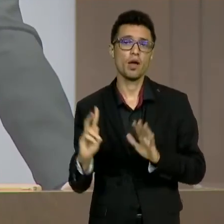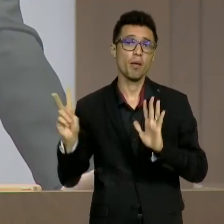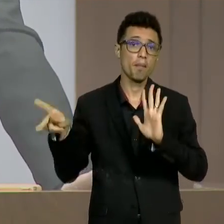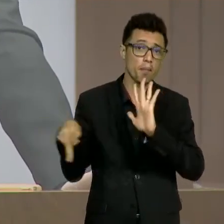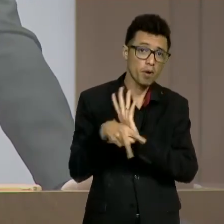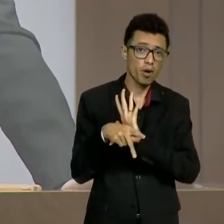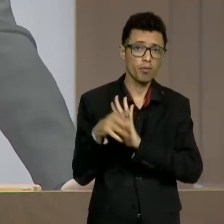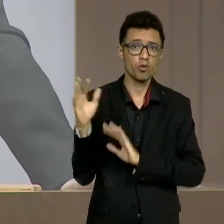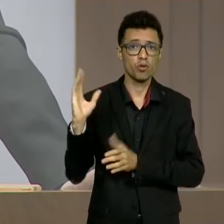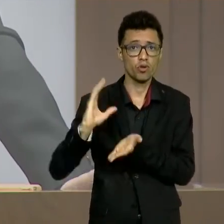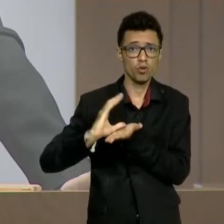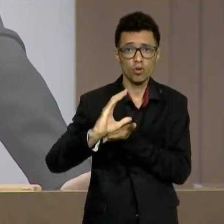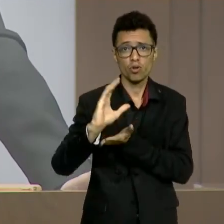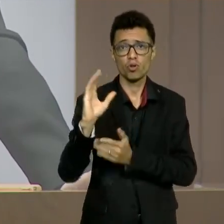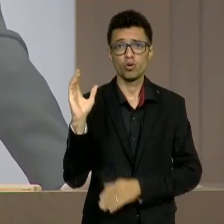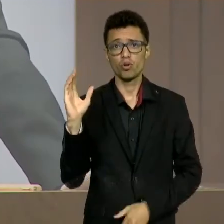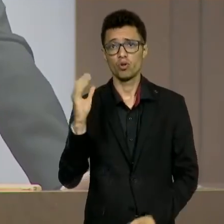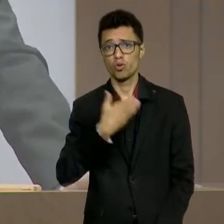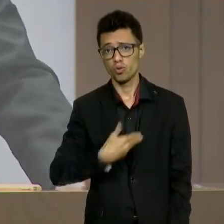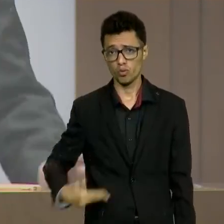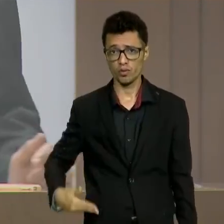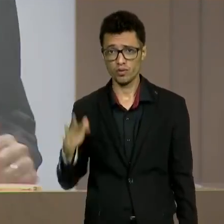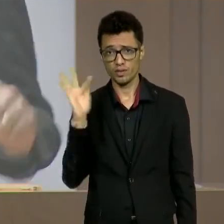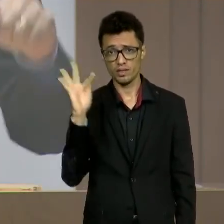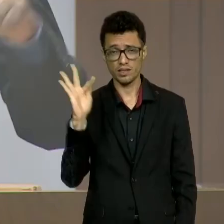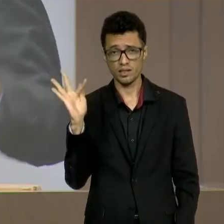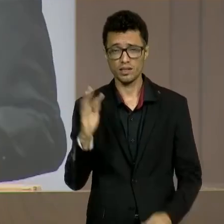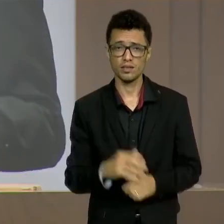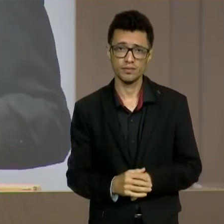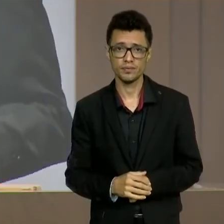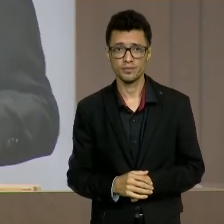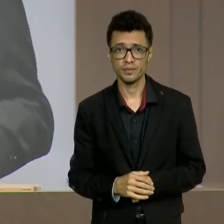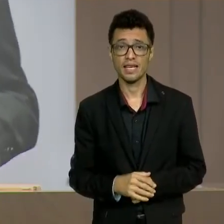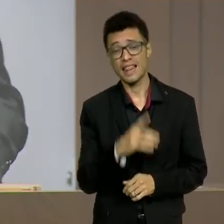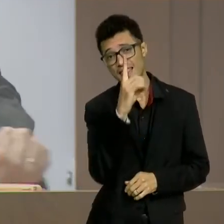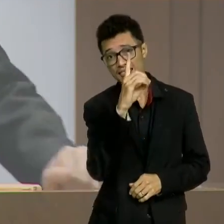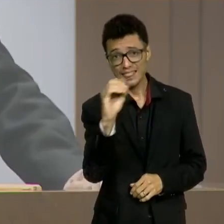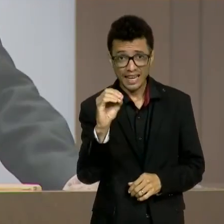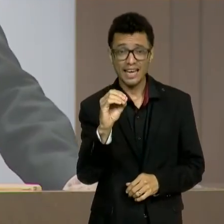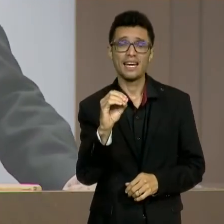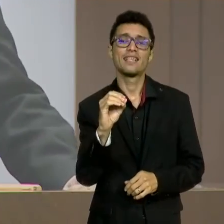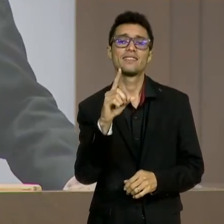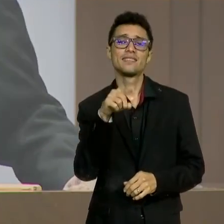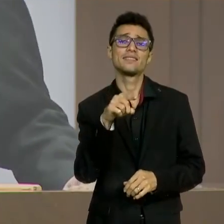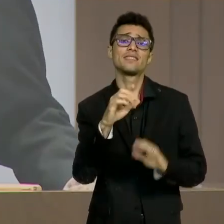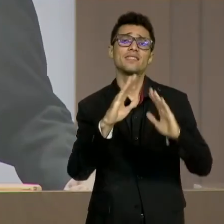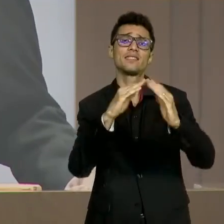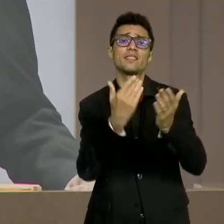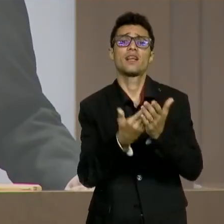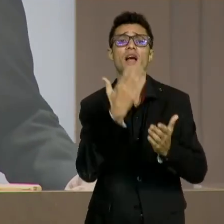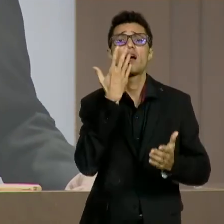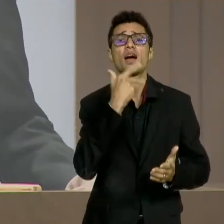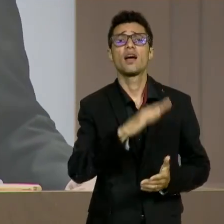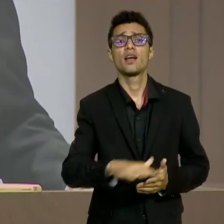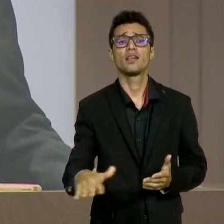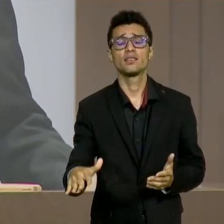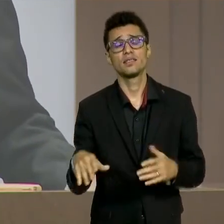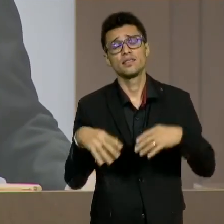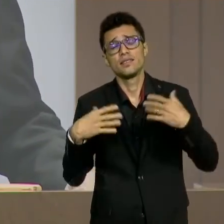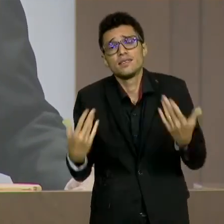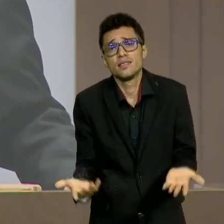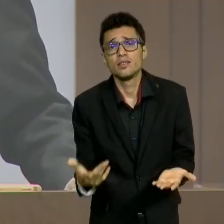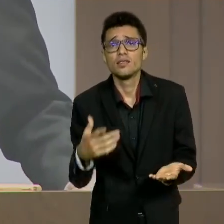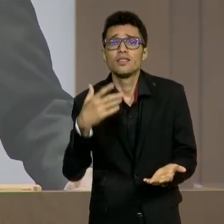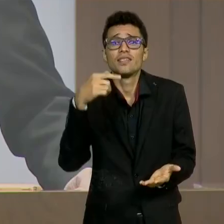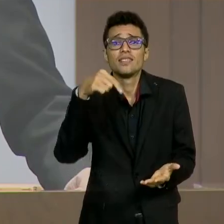10 em São Luís são creches. Isso quer dizer que não há compromisso do município de São Luís em oferecer educação